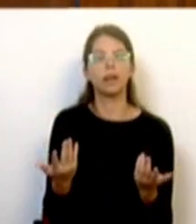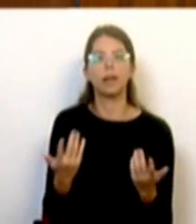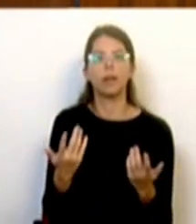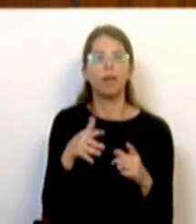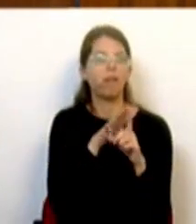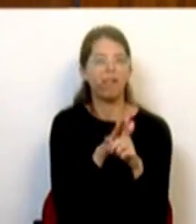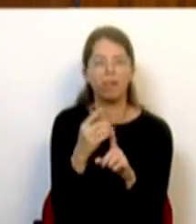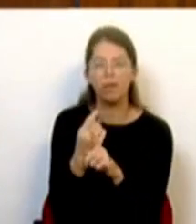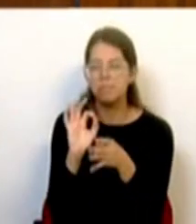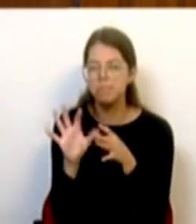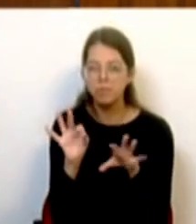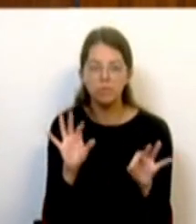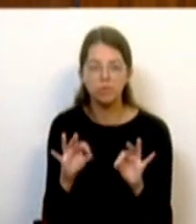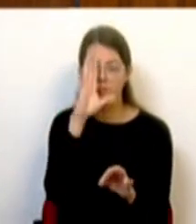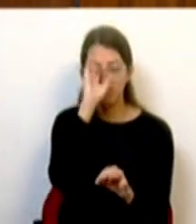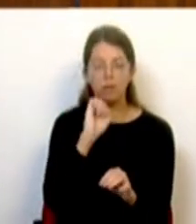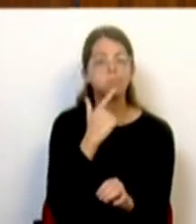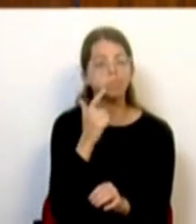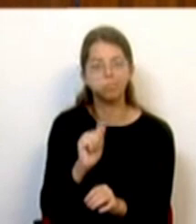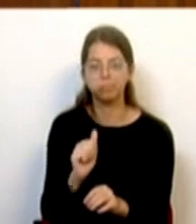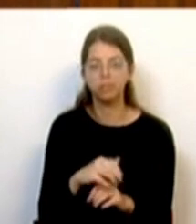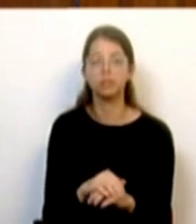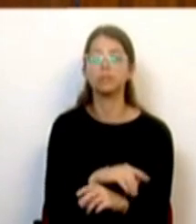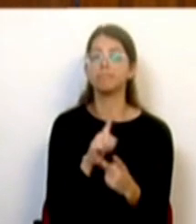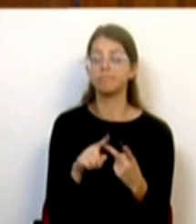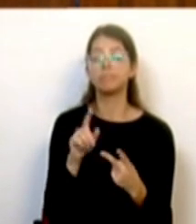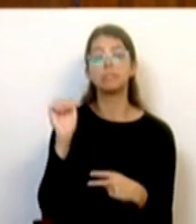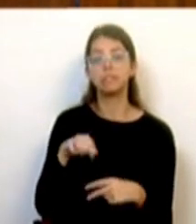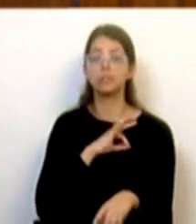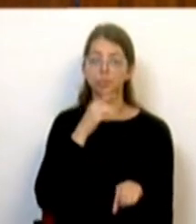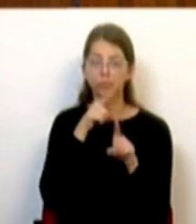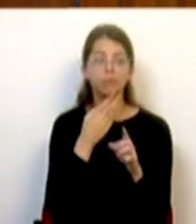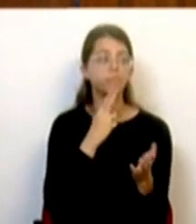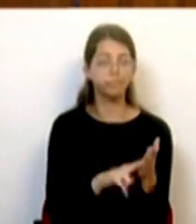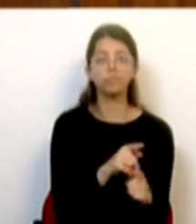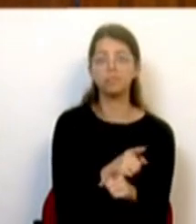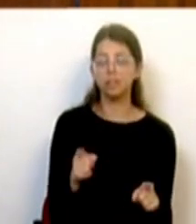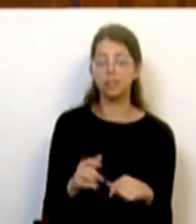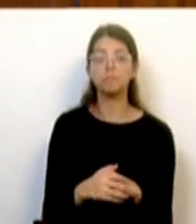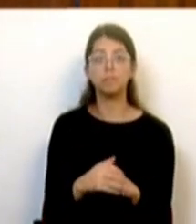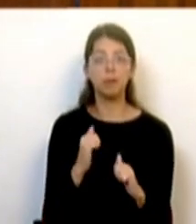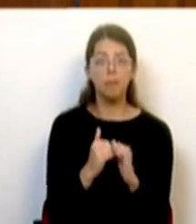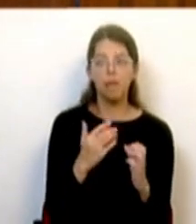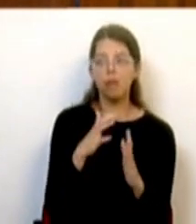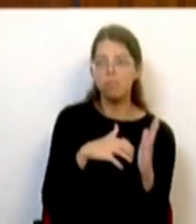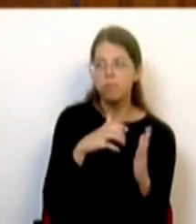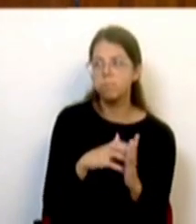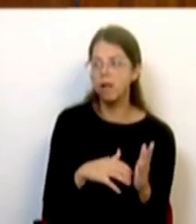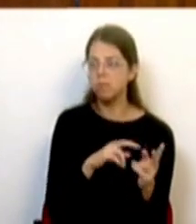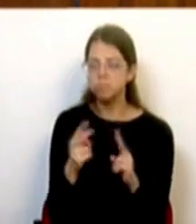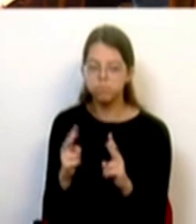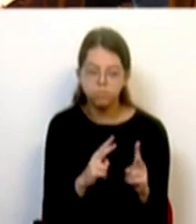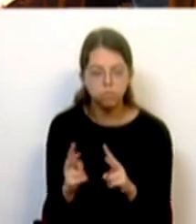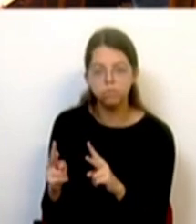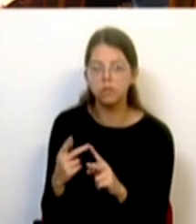discricionária do Governo. Em segundo lugar, sim, Sras. e Srs. Deputados, têm razão. A burocracia impede